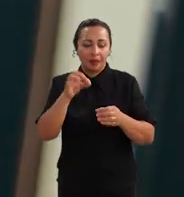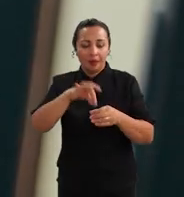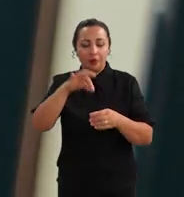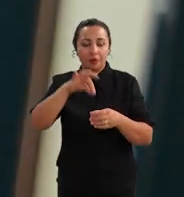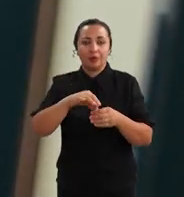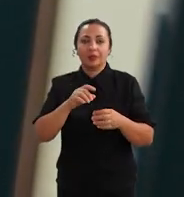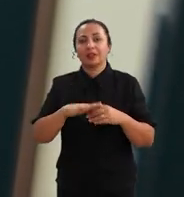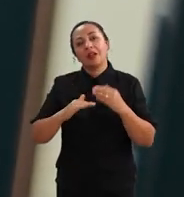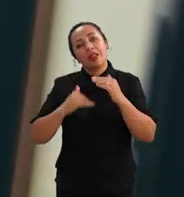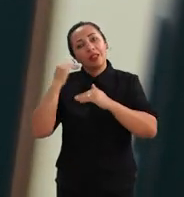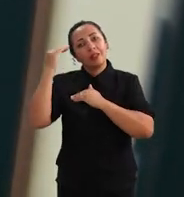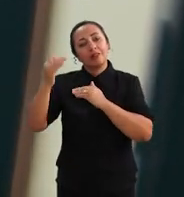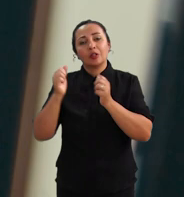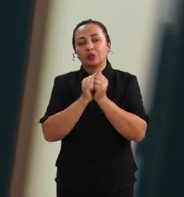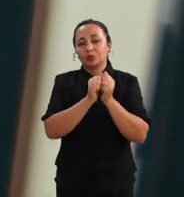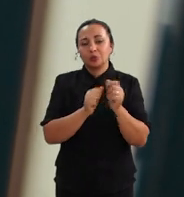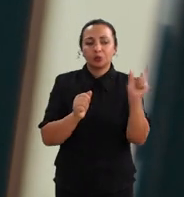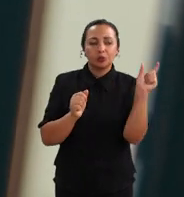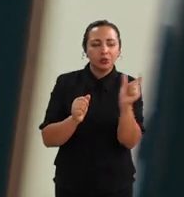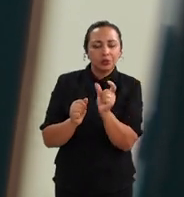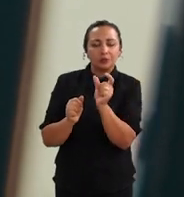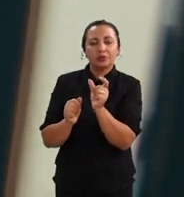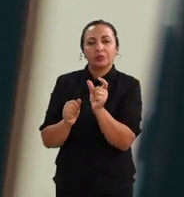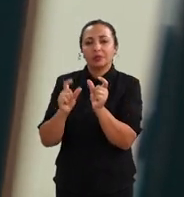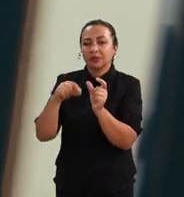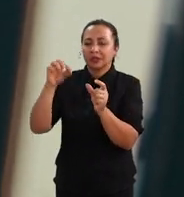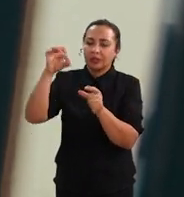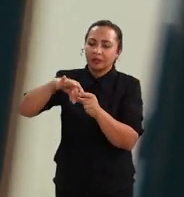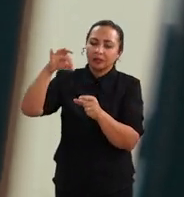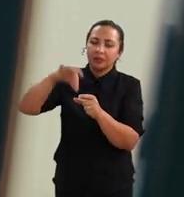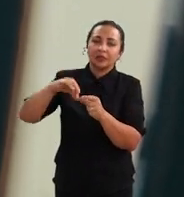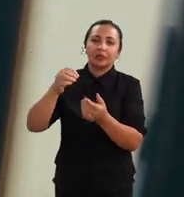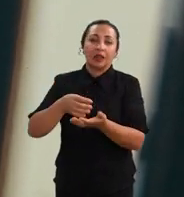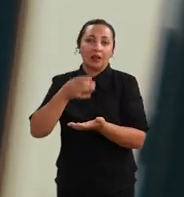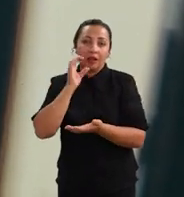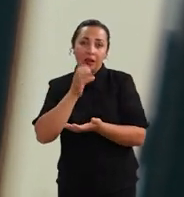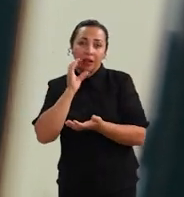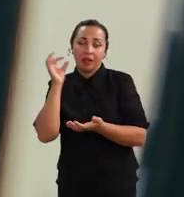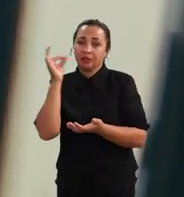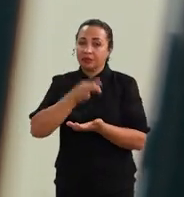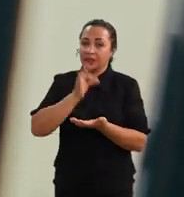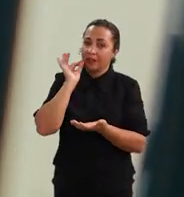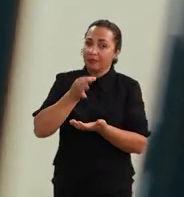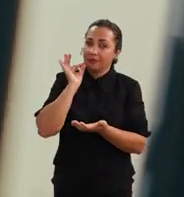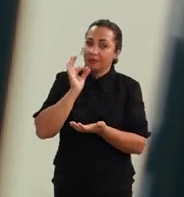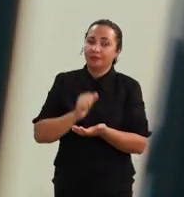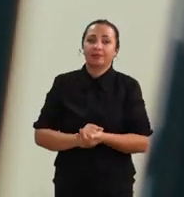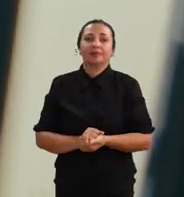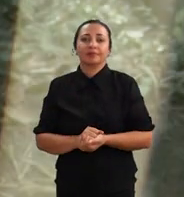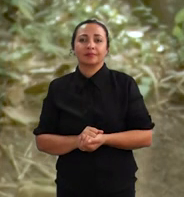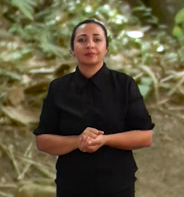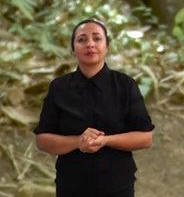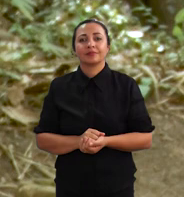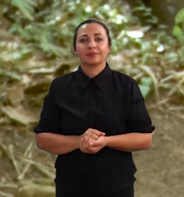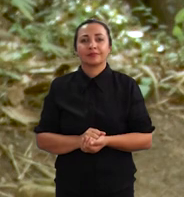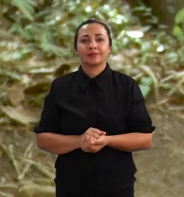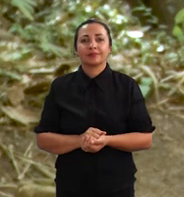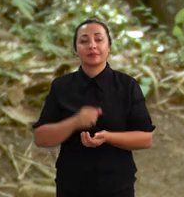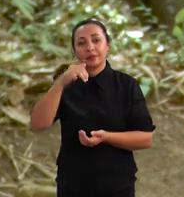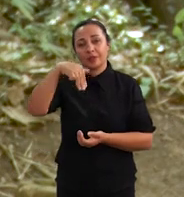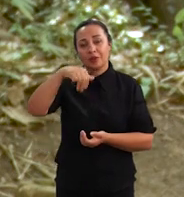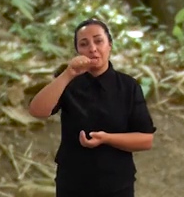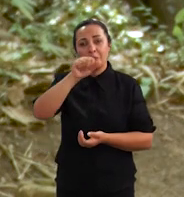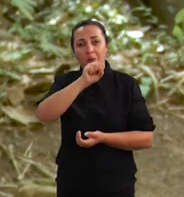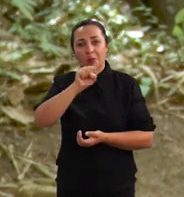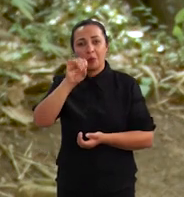a nossa ideia é levar o produto como se fosse um saquinho e você vai lá e faz a sua bebida quente, aquece a água e faz a sua bebida. Em